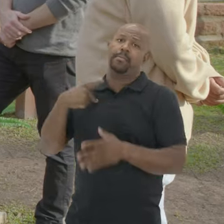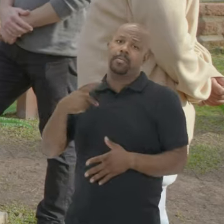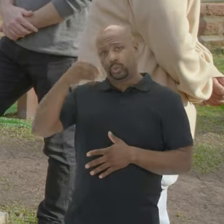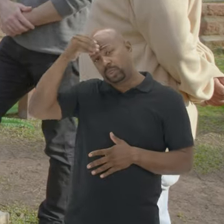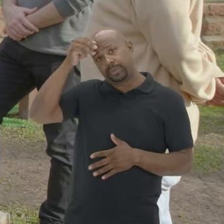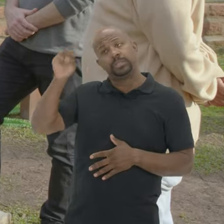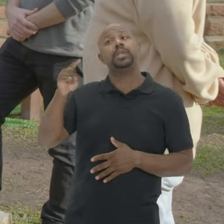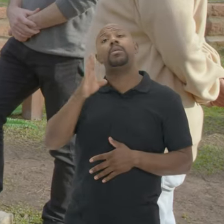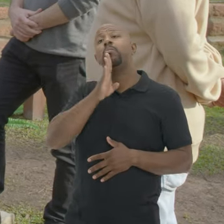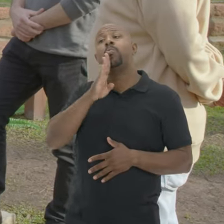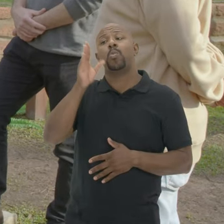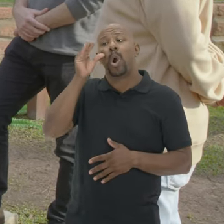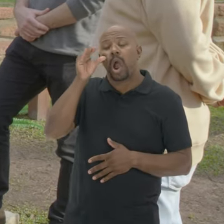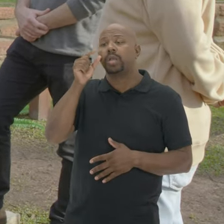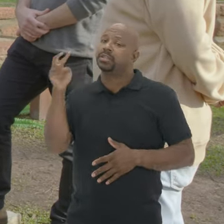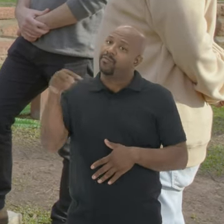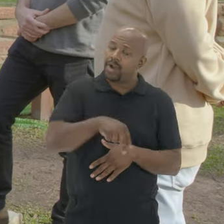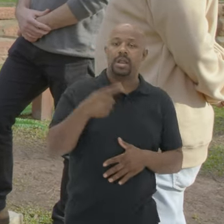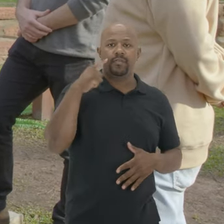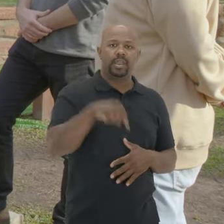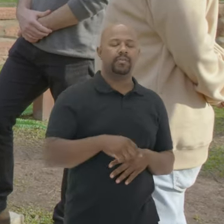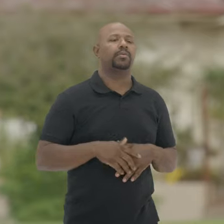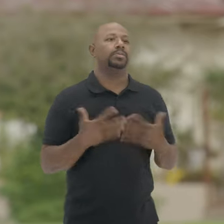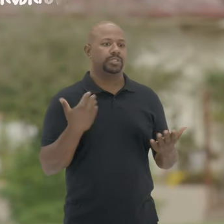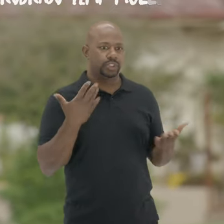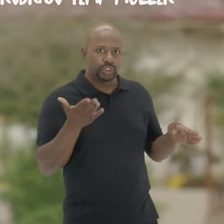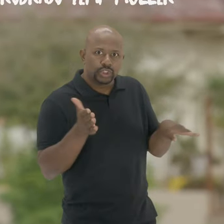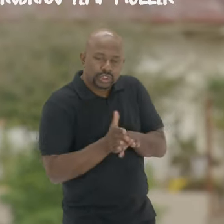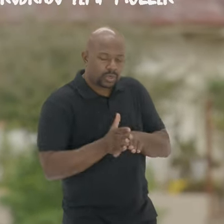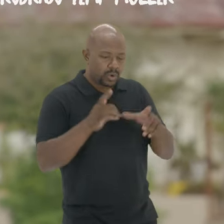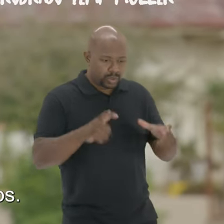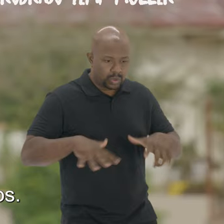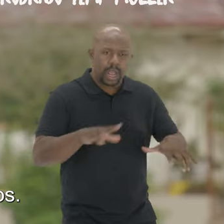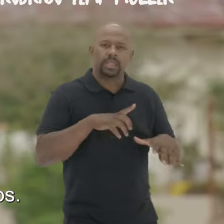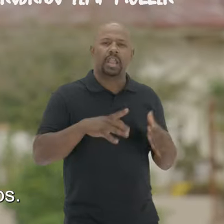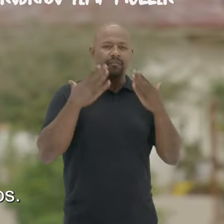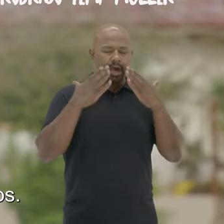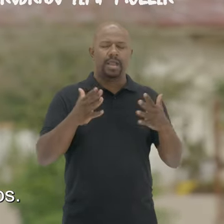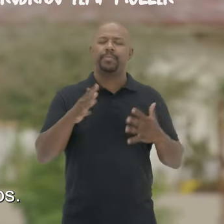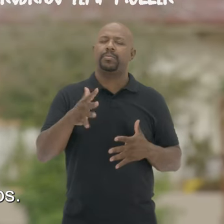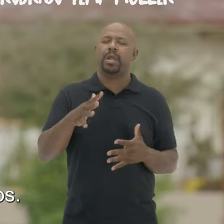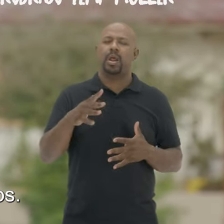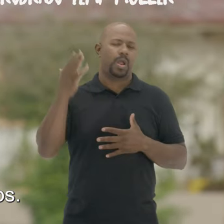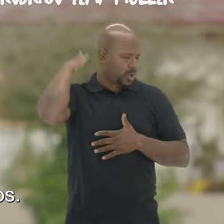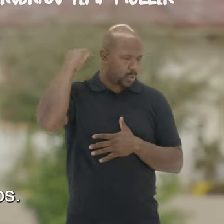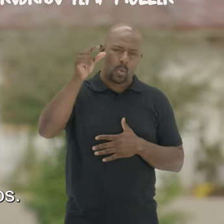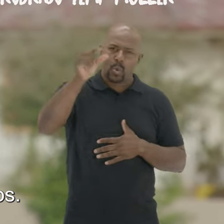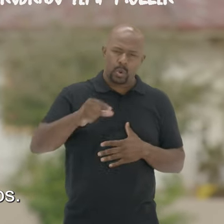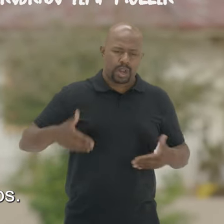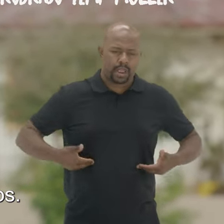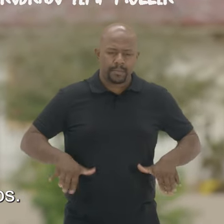comunicar a ele Quem sabe, se interessa Eles podem ver isso aí Quando a gente chegou no local Rodrigo Miller Estava exposto parte da